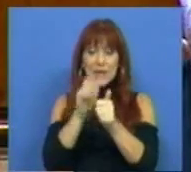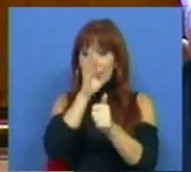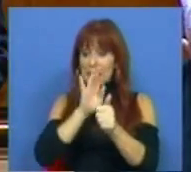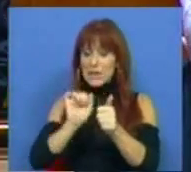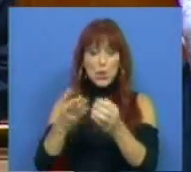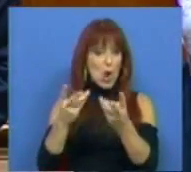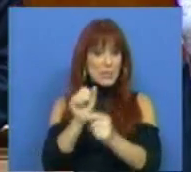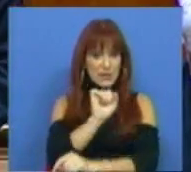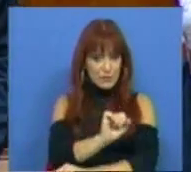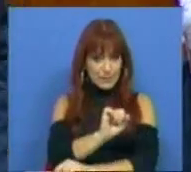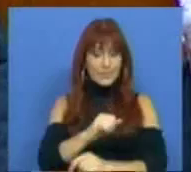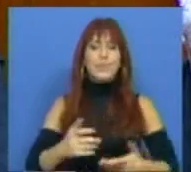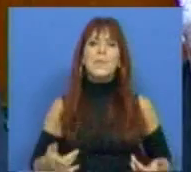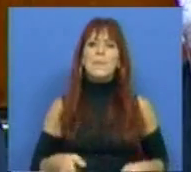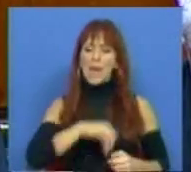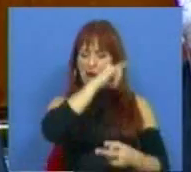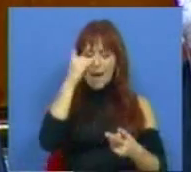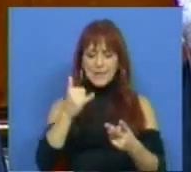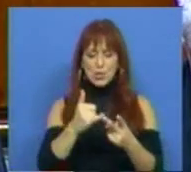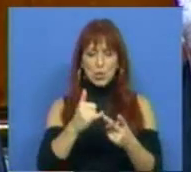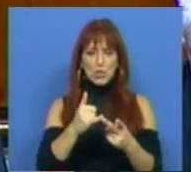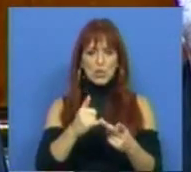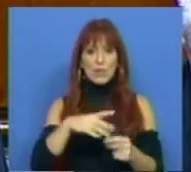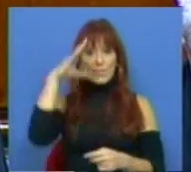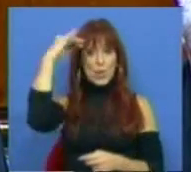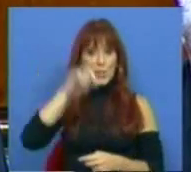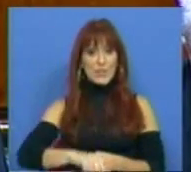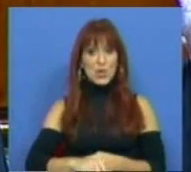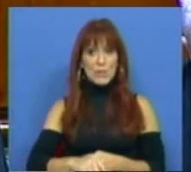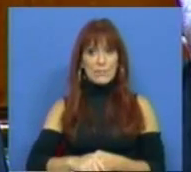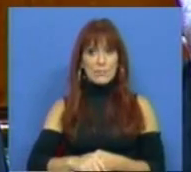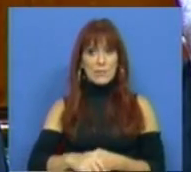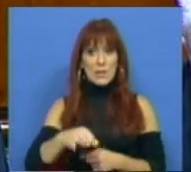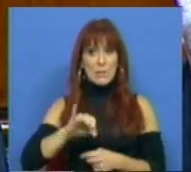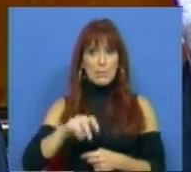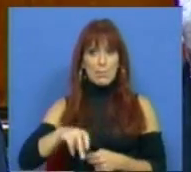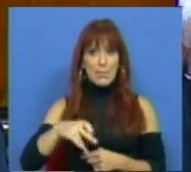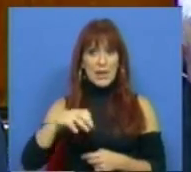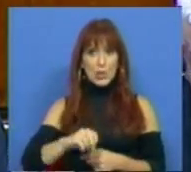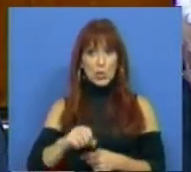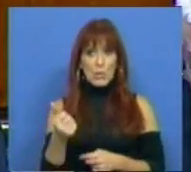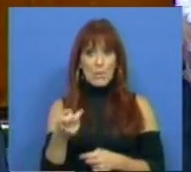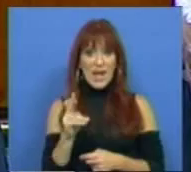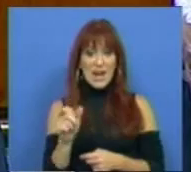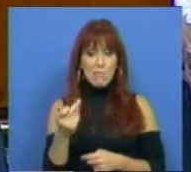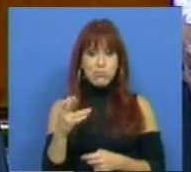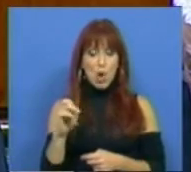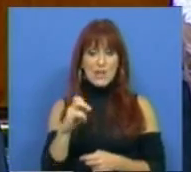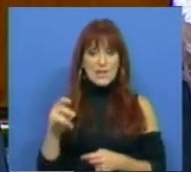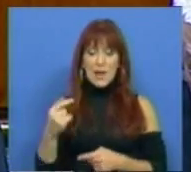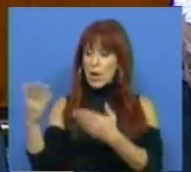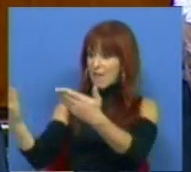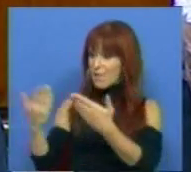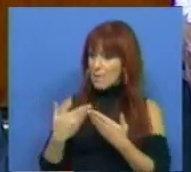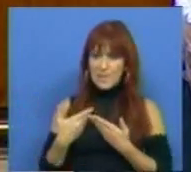execução orçamental. Em segundo lugar, o professor Pinto Barbosa, que nos foi